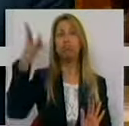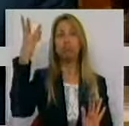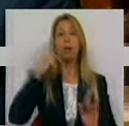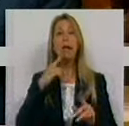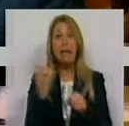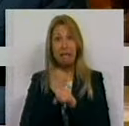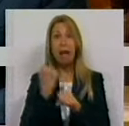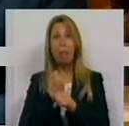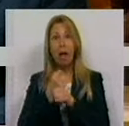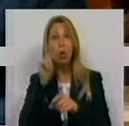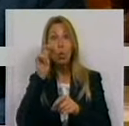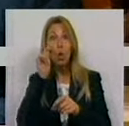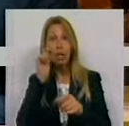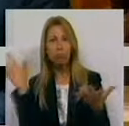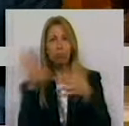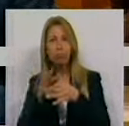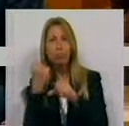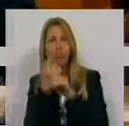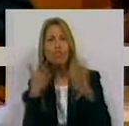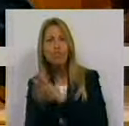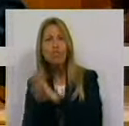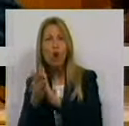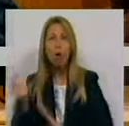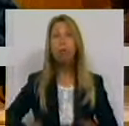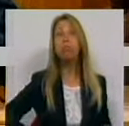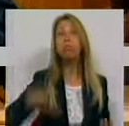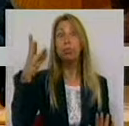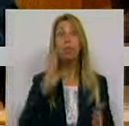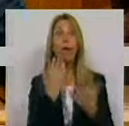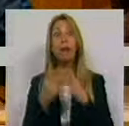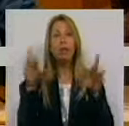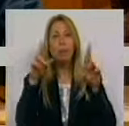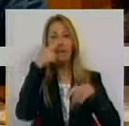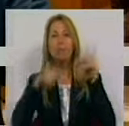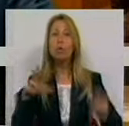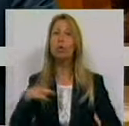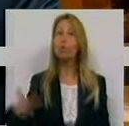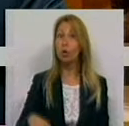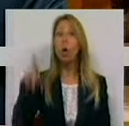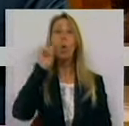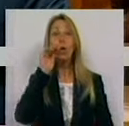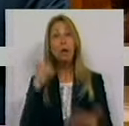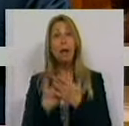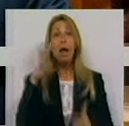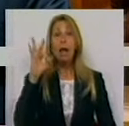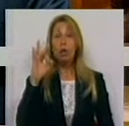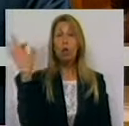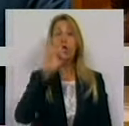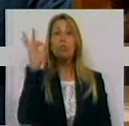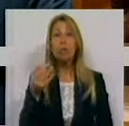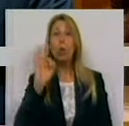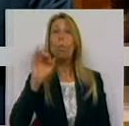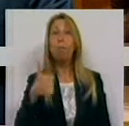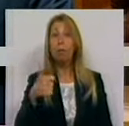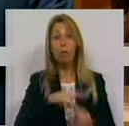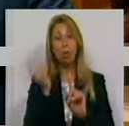é uma atividade futura. É sinal de esperança para os portugueses. O turismo contribuiu com 14% para o PIB